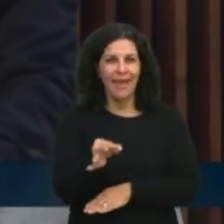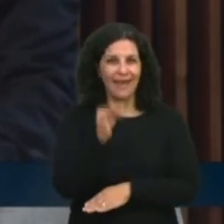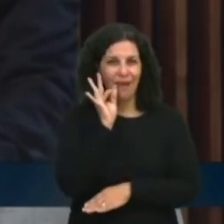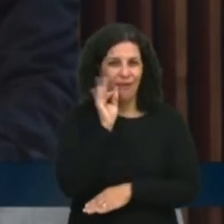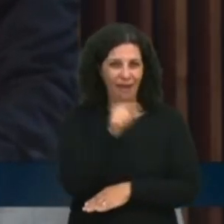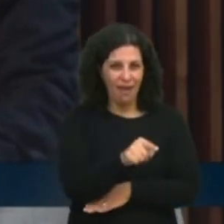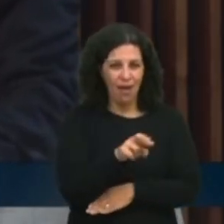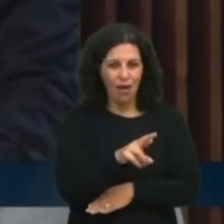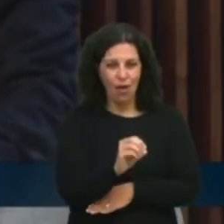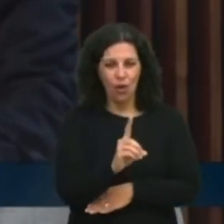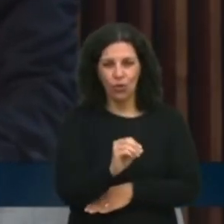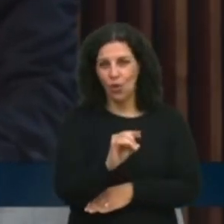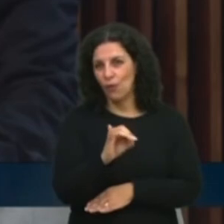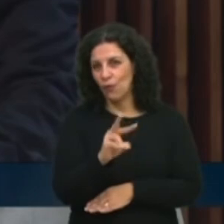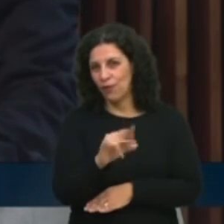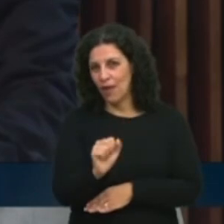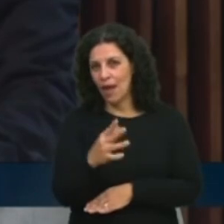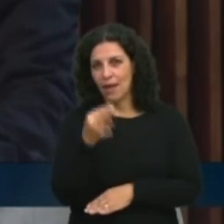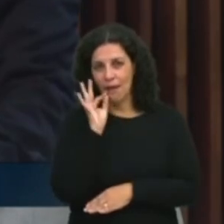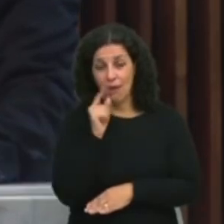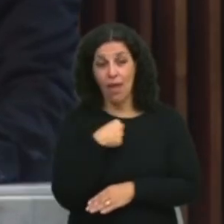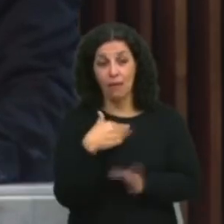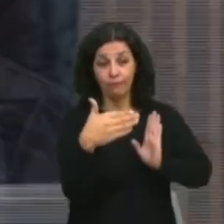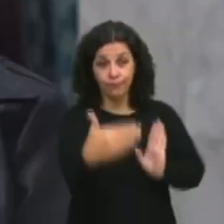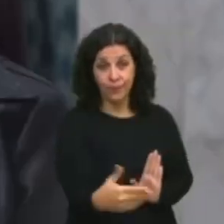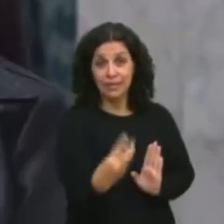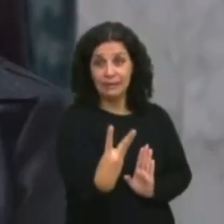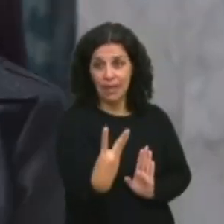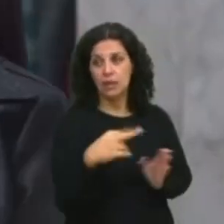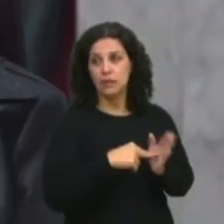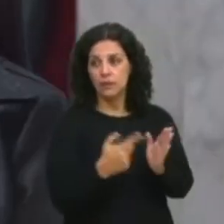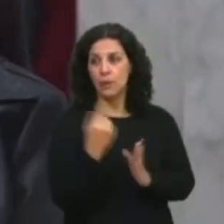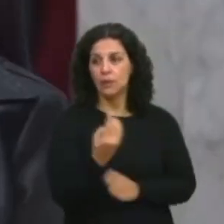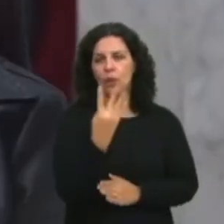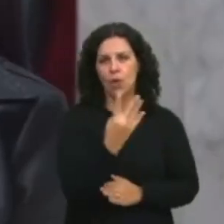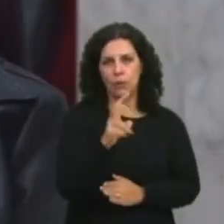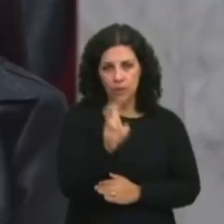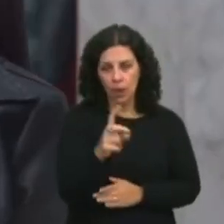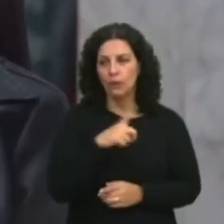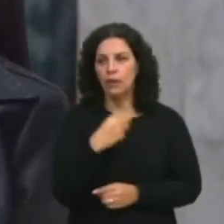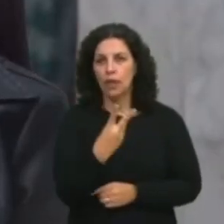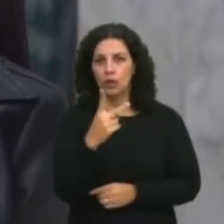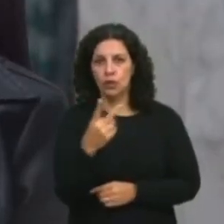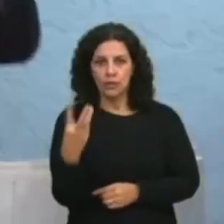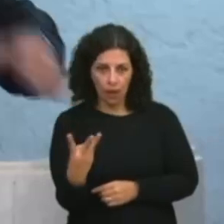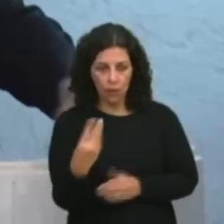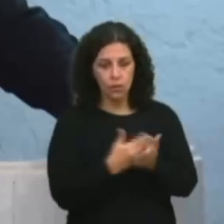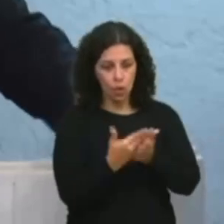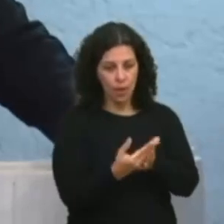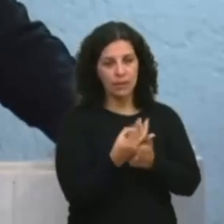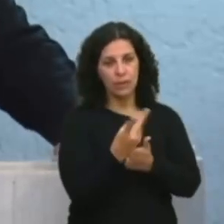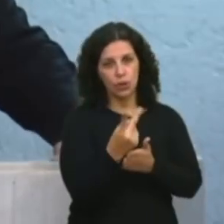lote é um lote extremamente importante, porque ele passa pela 4, 4, 5, pela 3, 2, começa